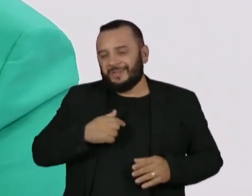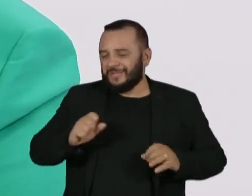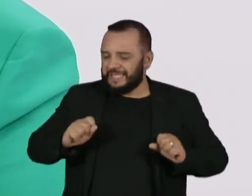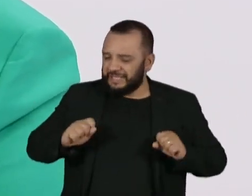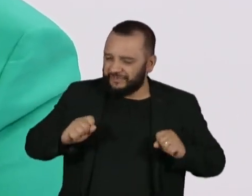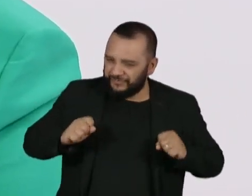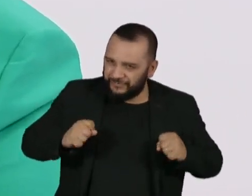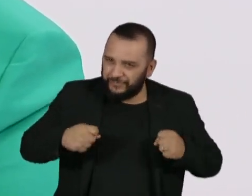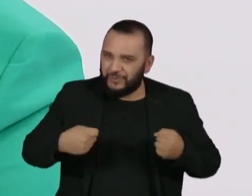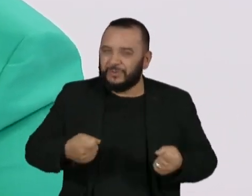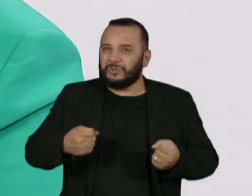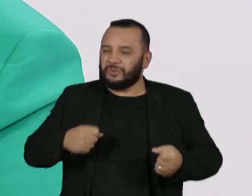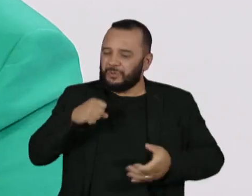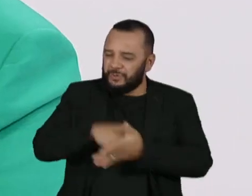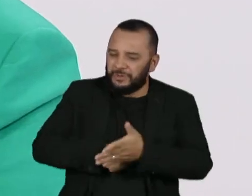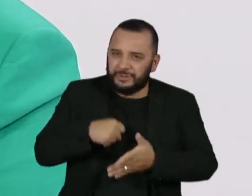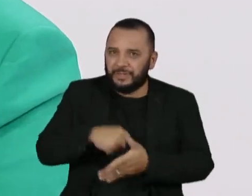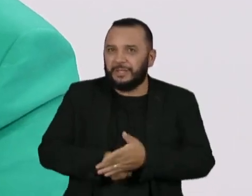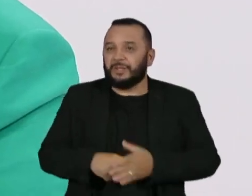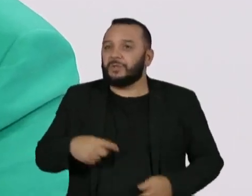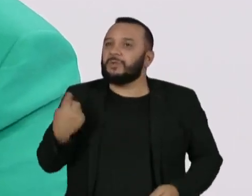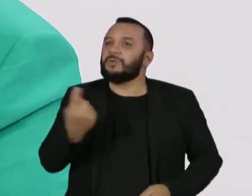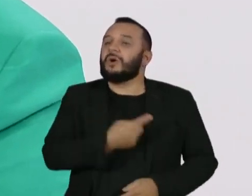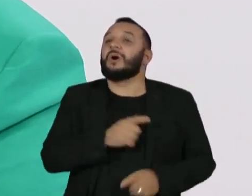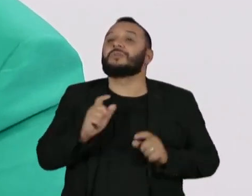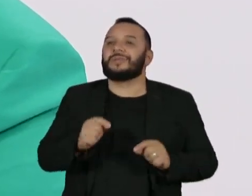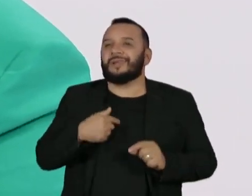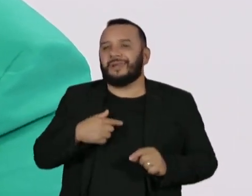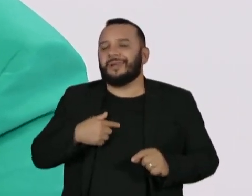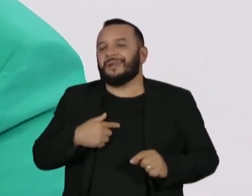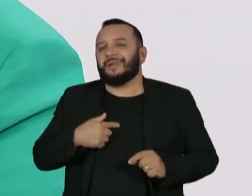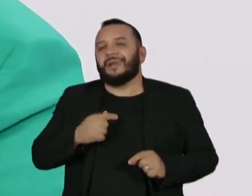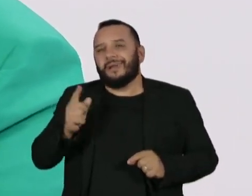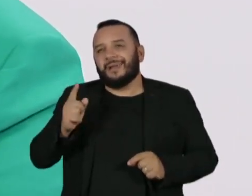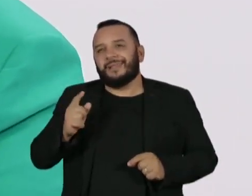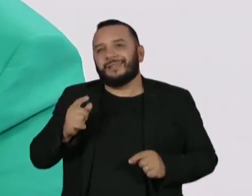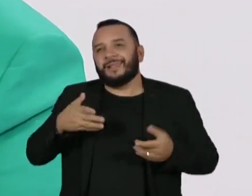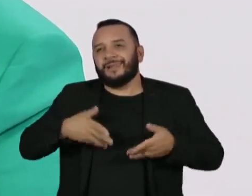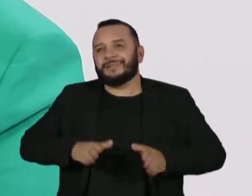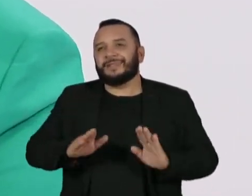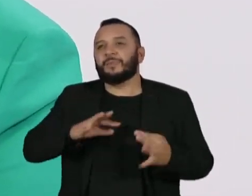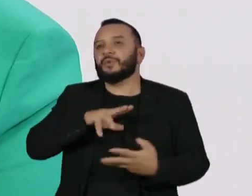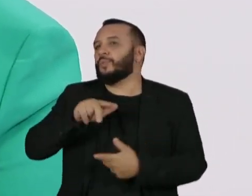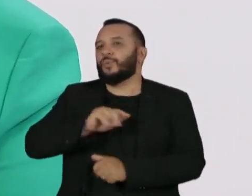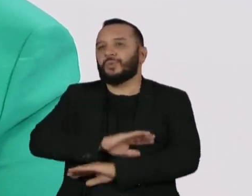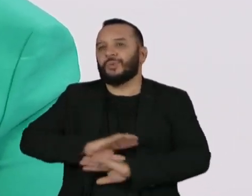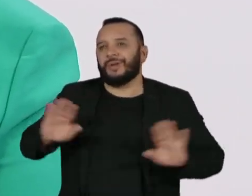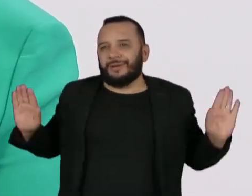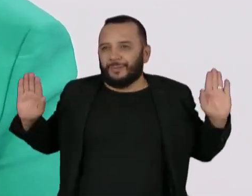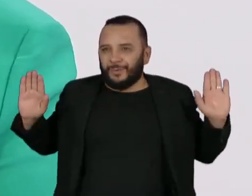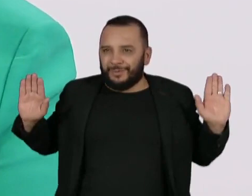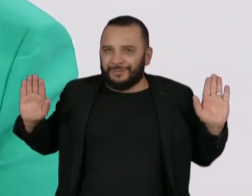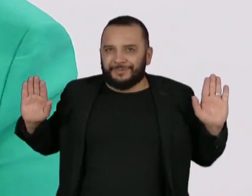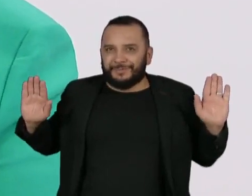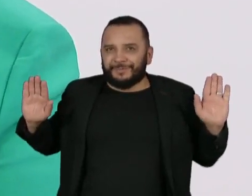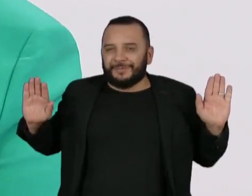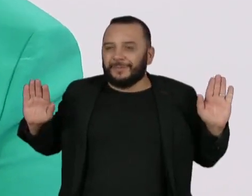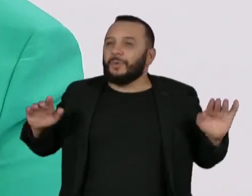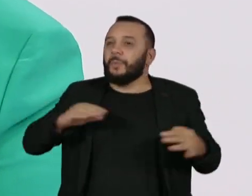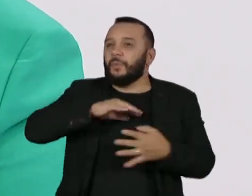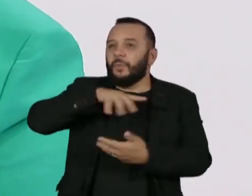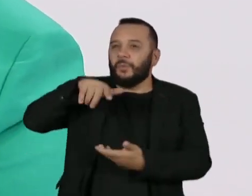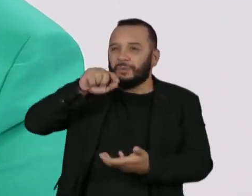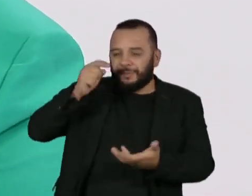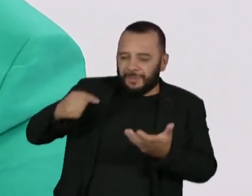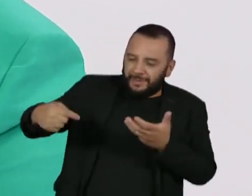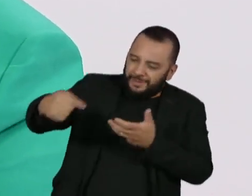cidadãos do mundo. E a nossa mensagem tem que ser essa. Nós somos cidadãos do mundo. O mundo está aí.